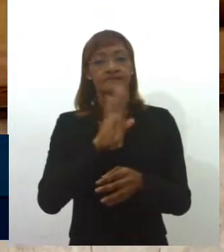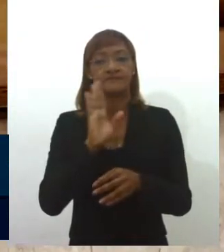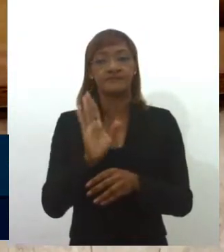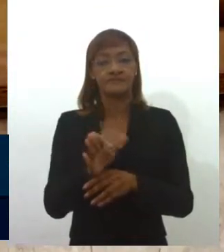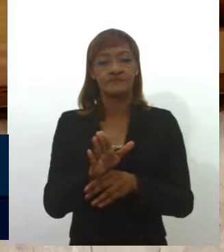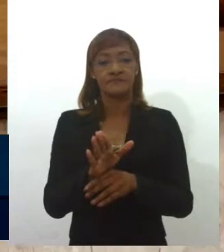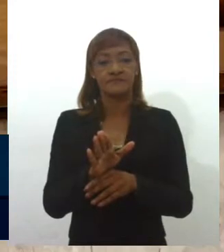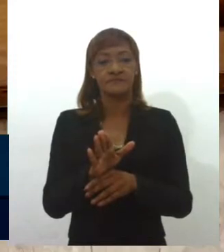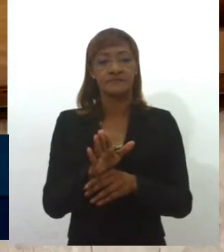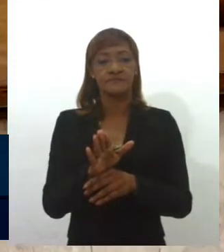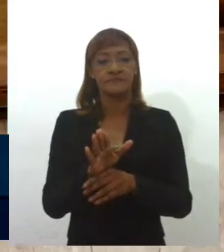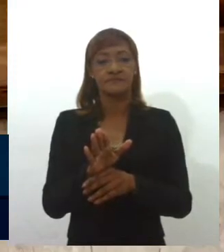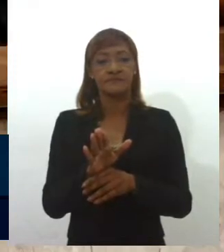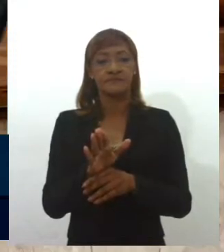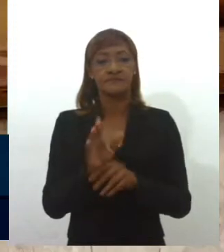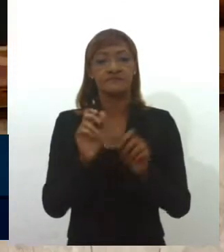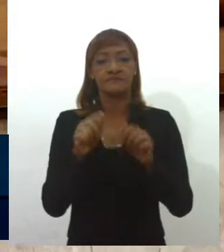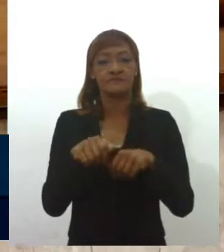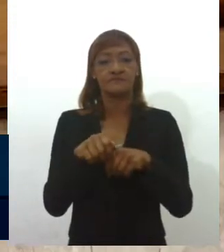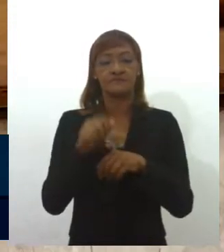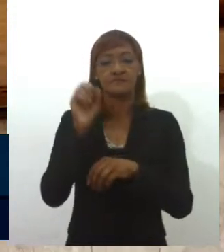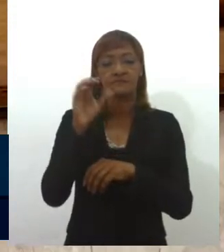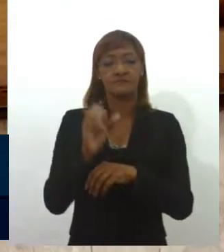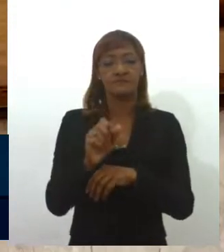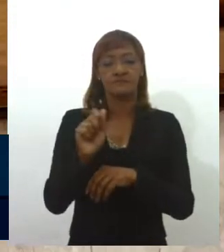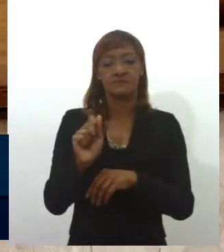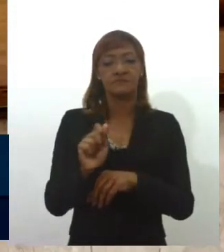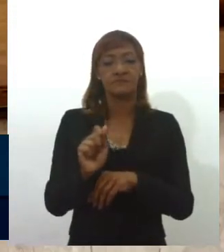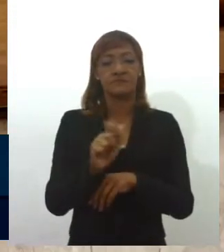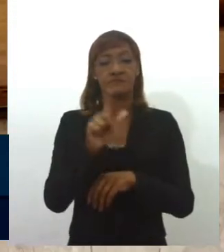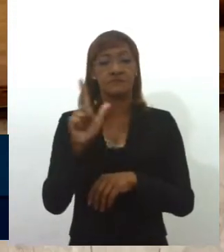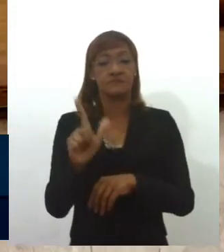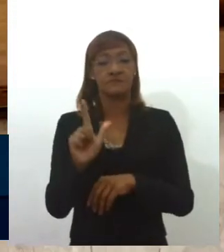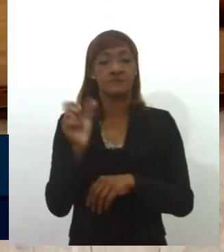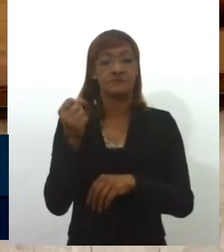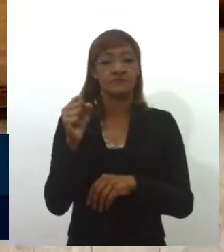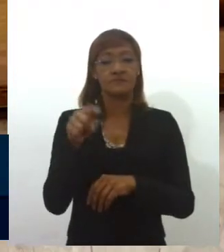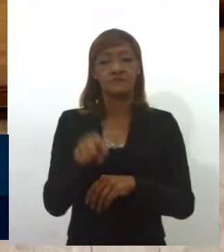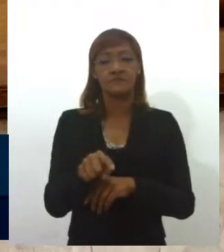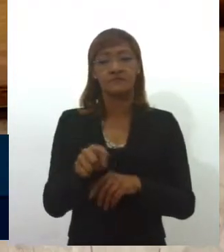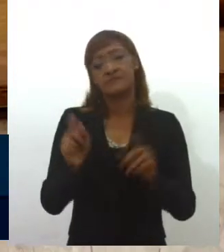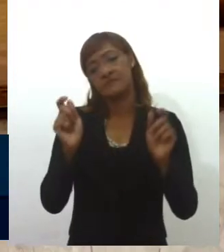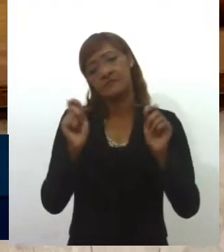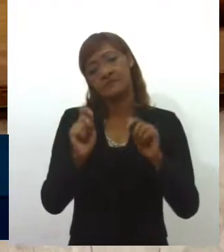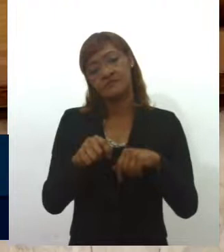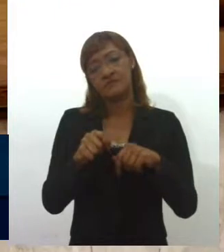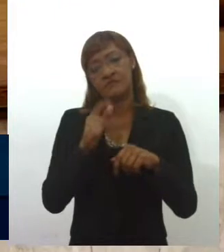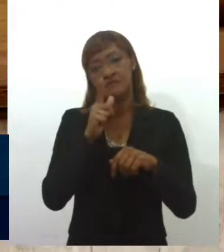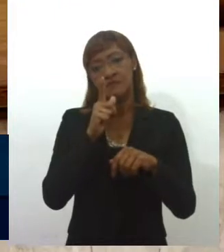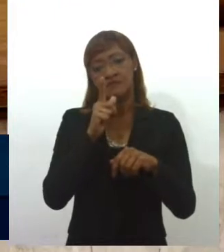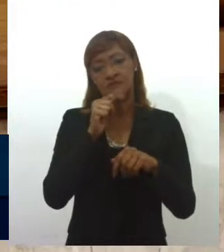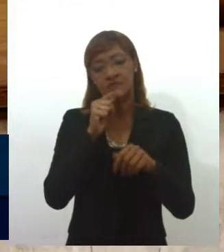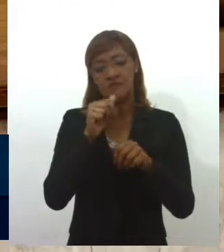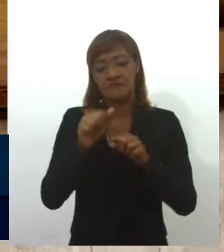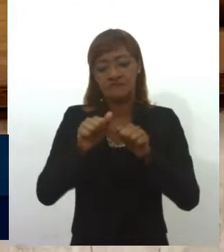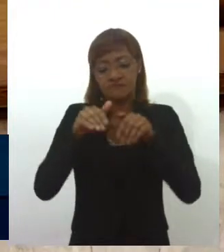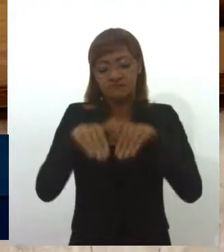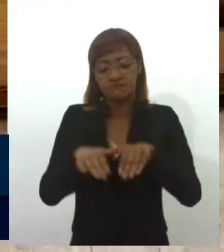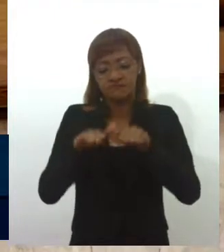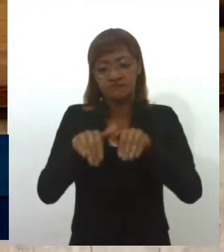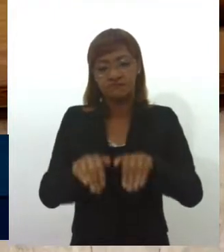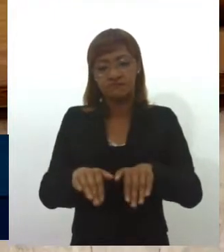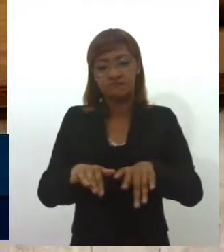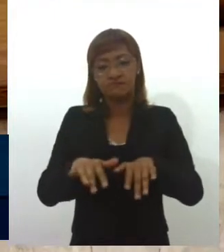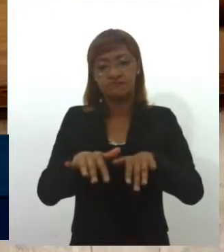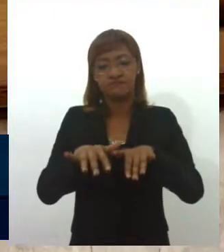na divisa de Alagoas e Segipe, que permite que o mar avance sobre a água doce